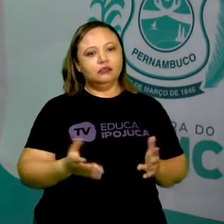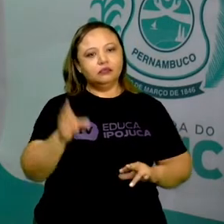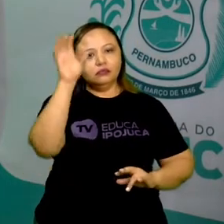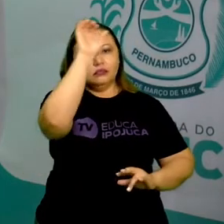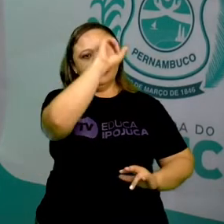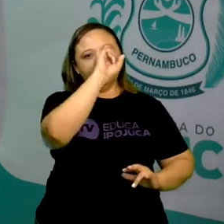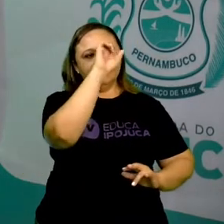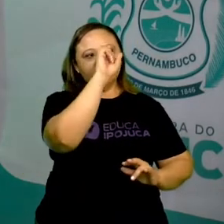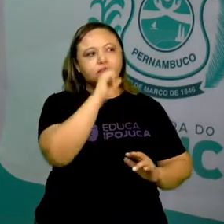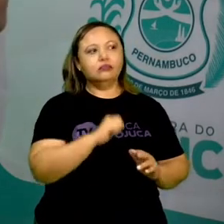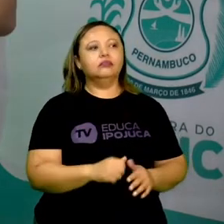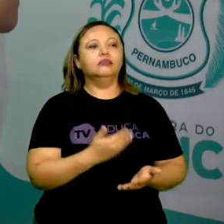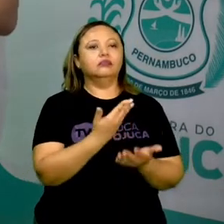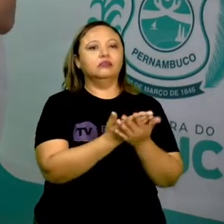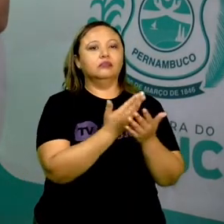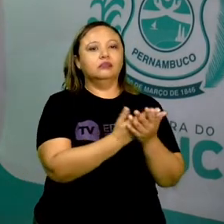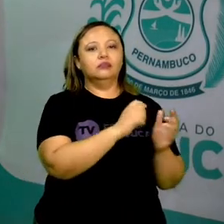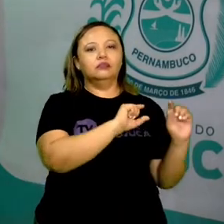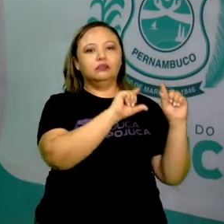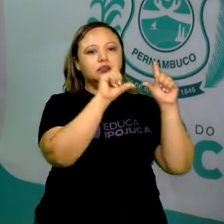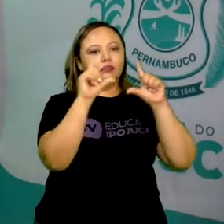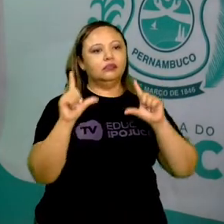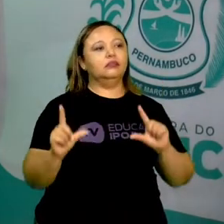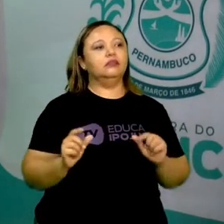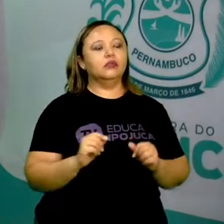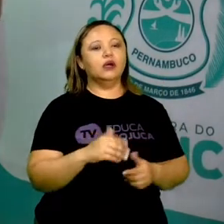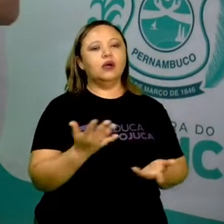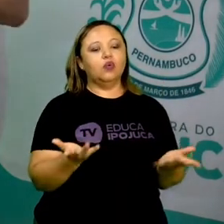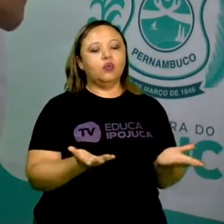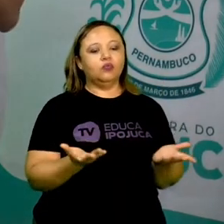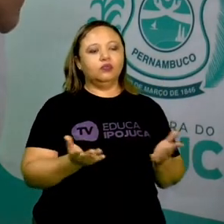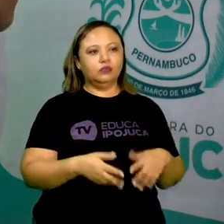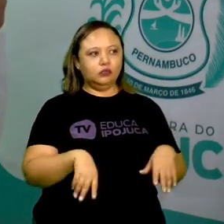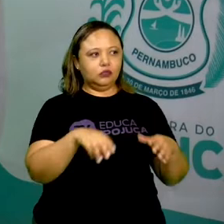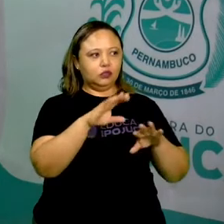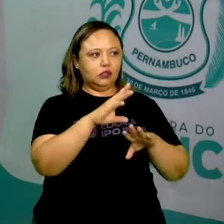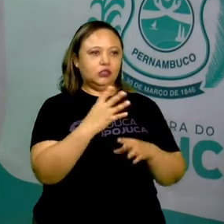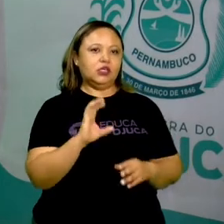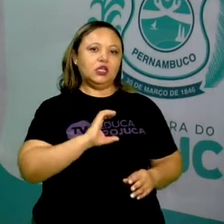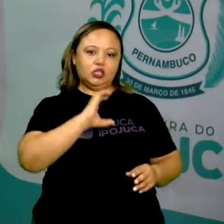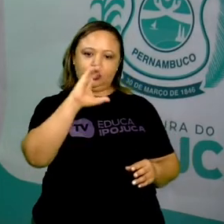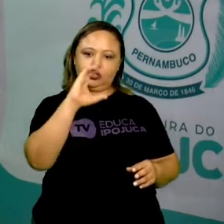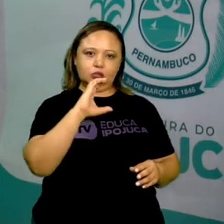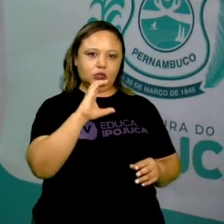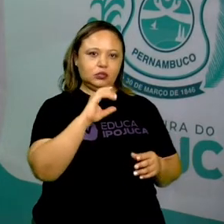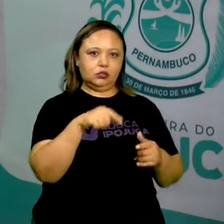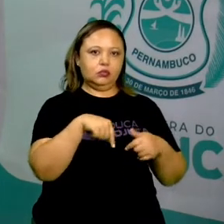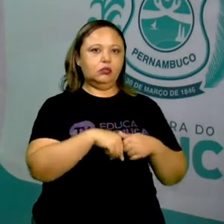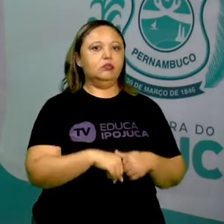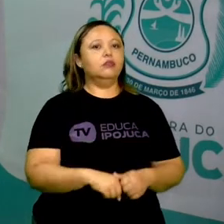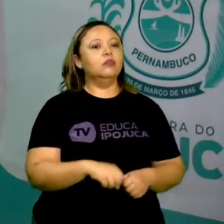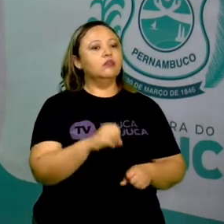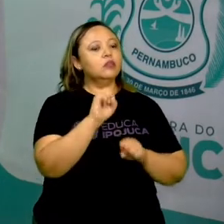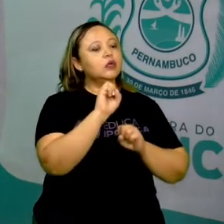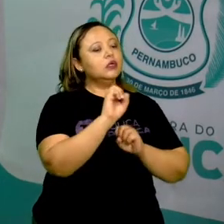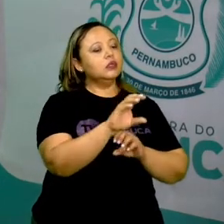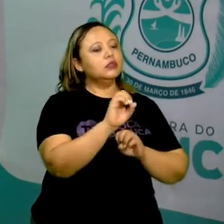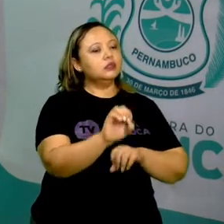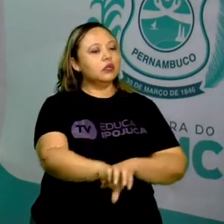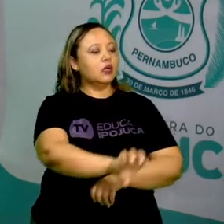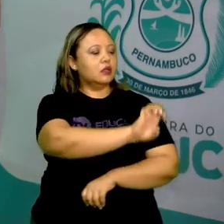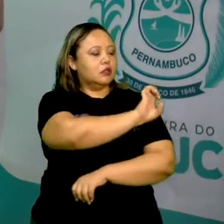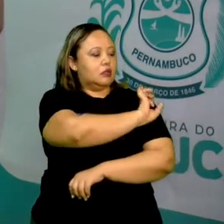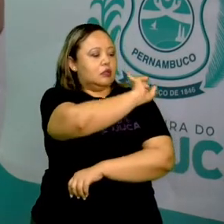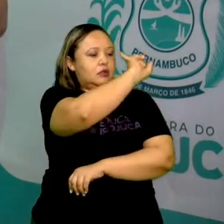aprender com as aulas na TV. Portanto, a aula de hoje é de Ciências para Educação de Jovens e Adultos